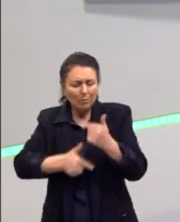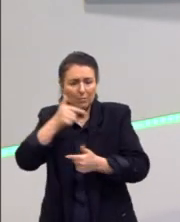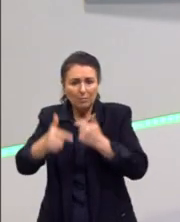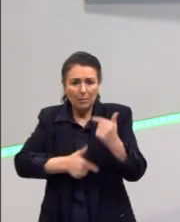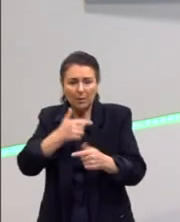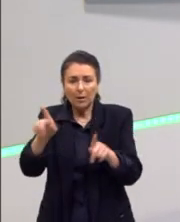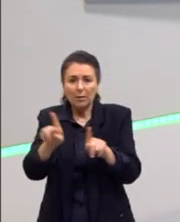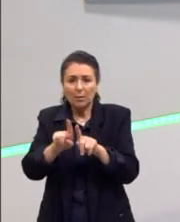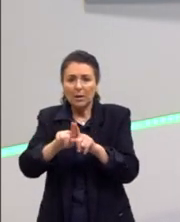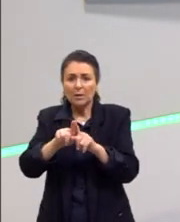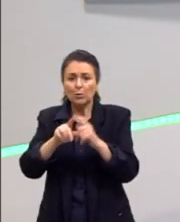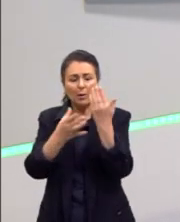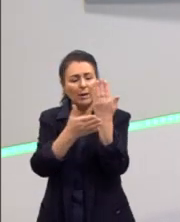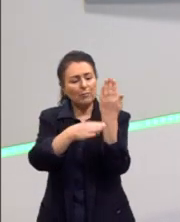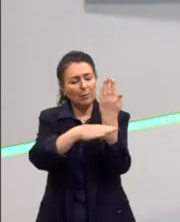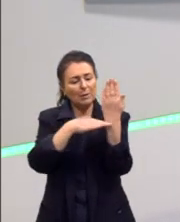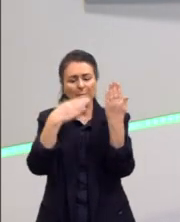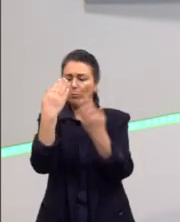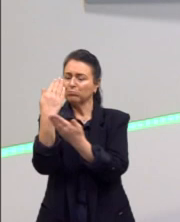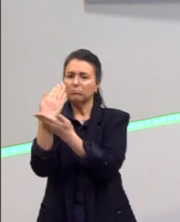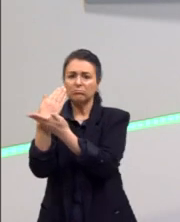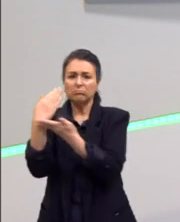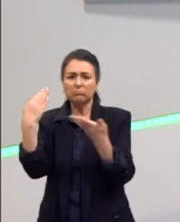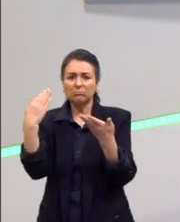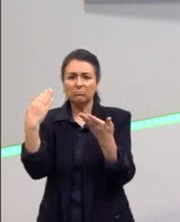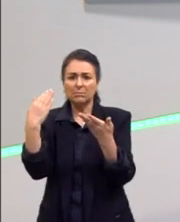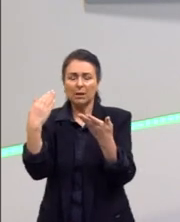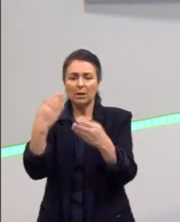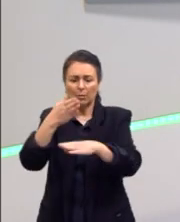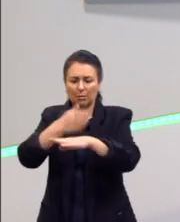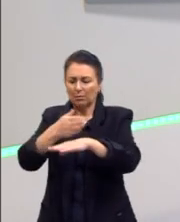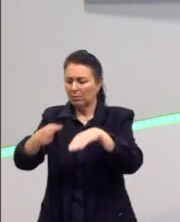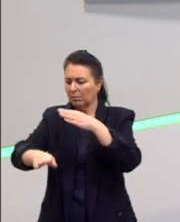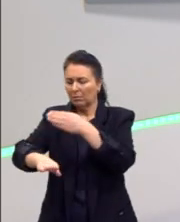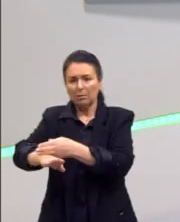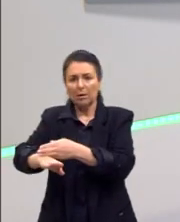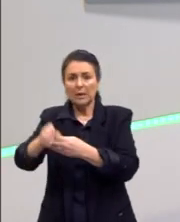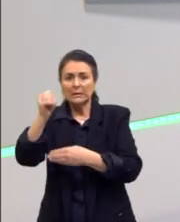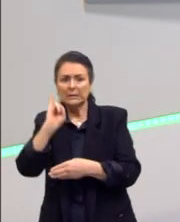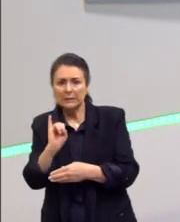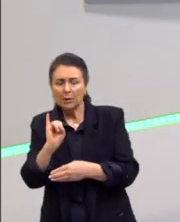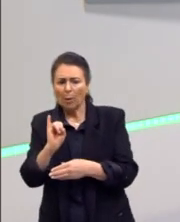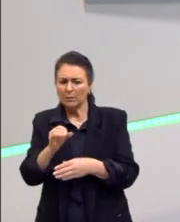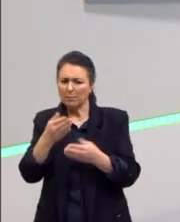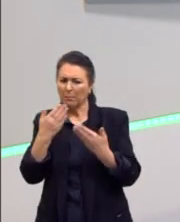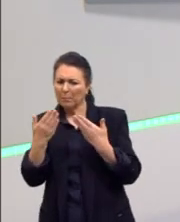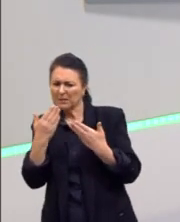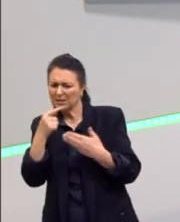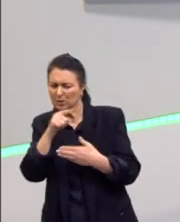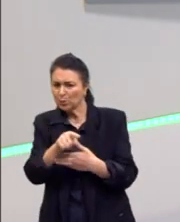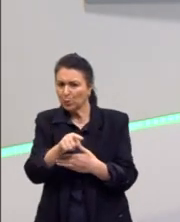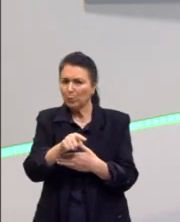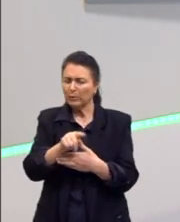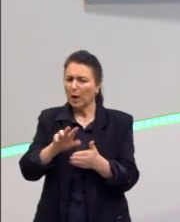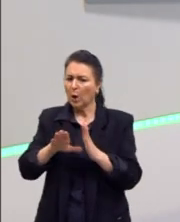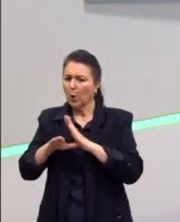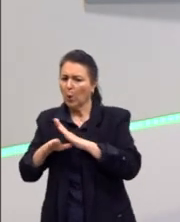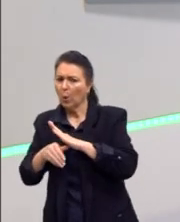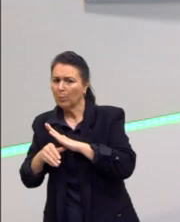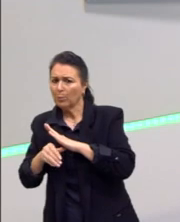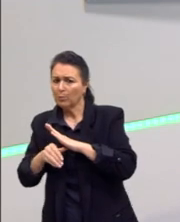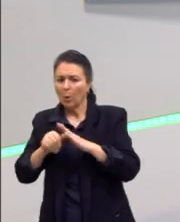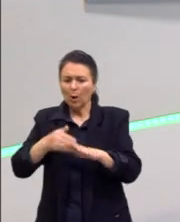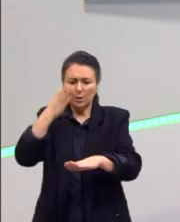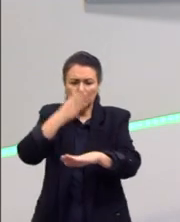cortavam as mãos das pessoas. Se a pessoa era suspeita de roubo ou era suspeita de tentar fugir do trabalho, eles